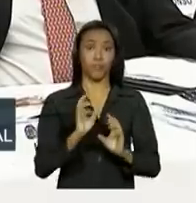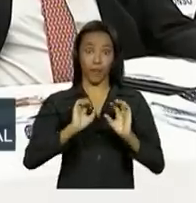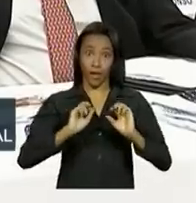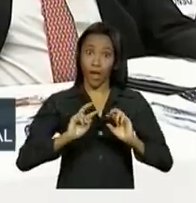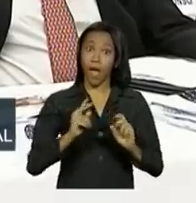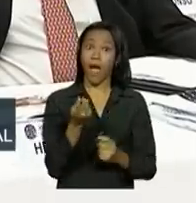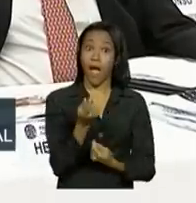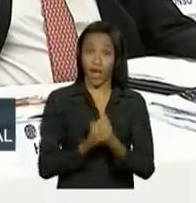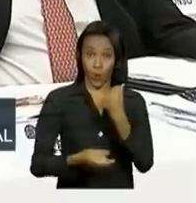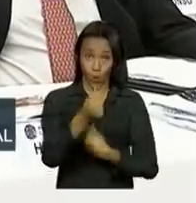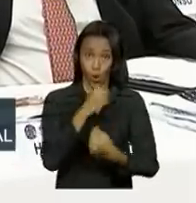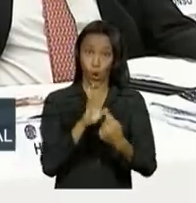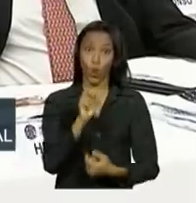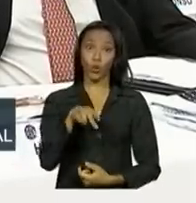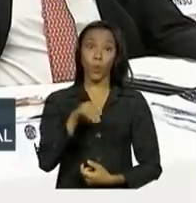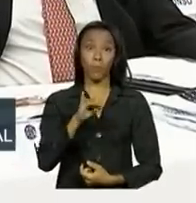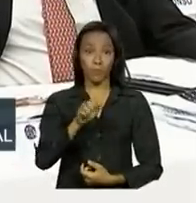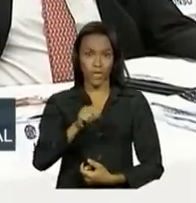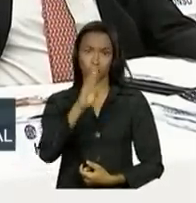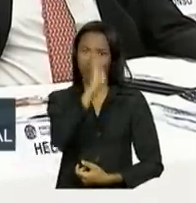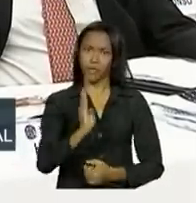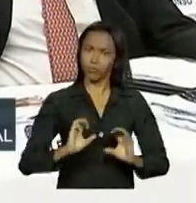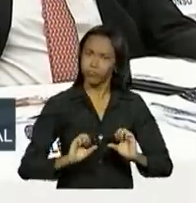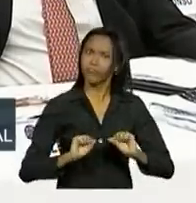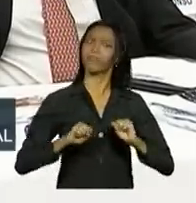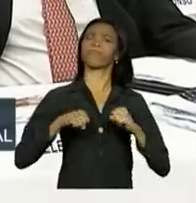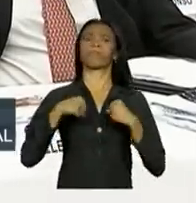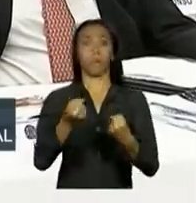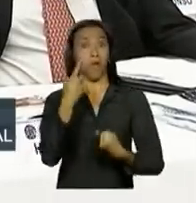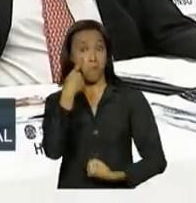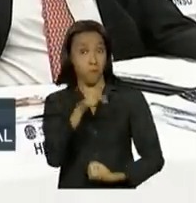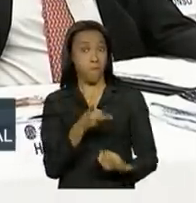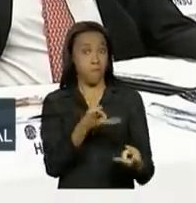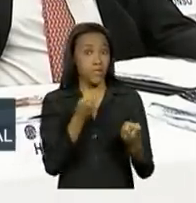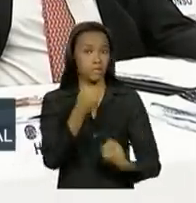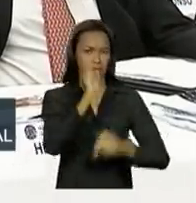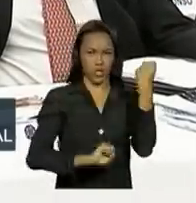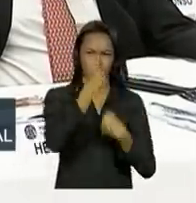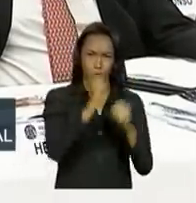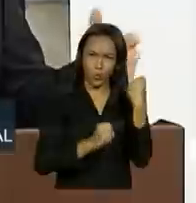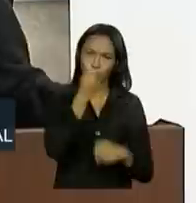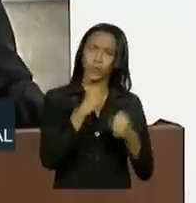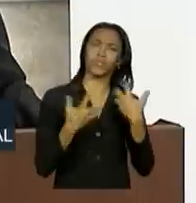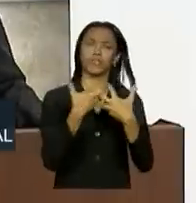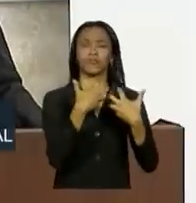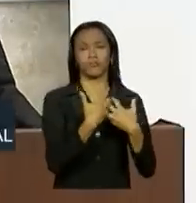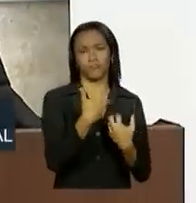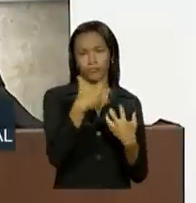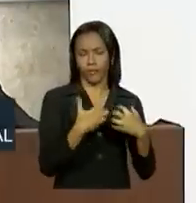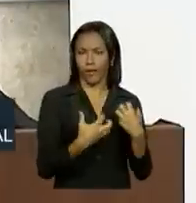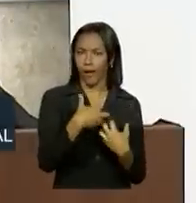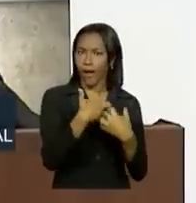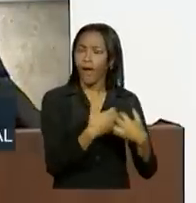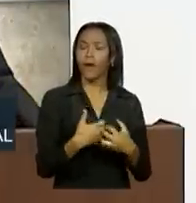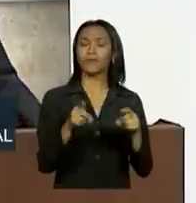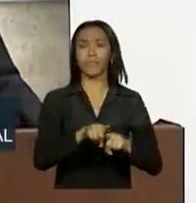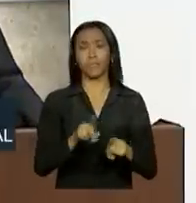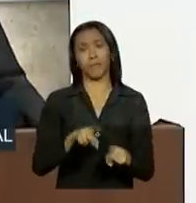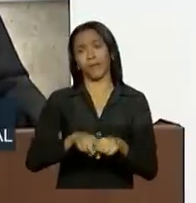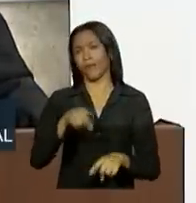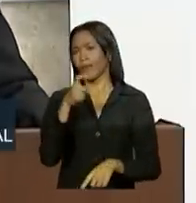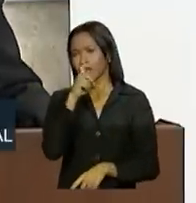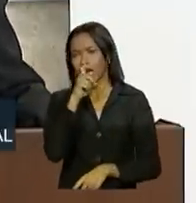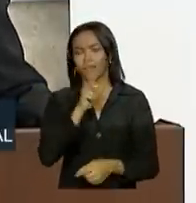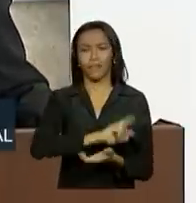economia brasileira. Basta ver o desempenho da indústria automobilística, basta ver o desempenho da linha branca e